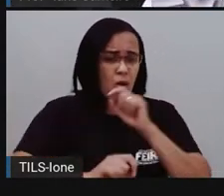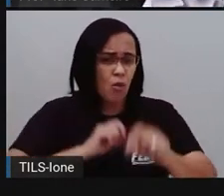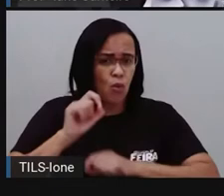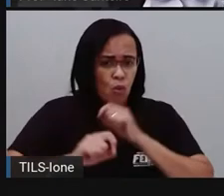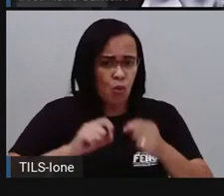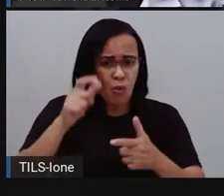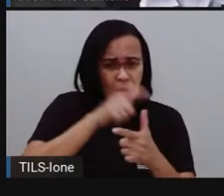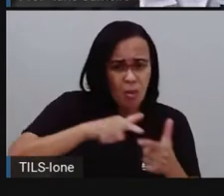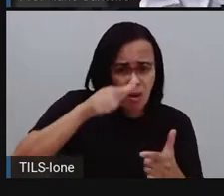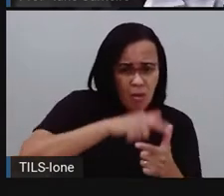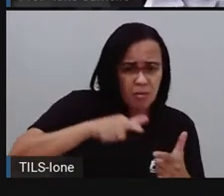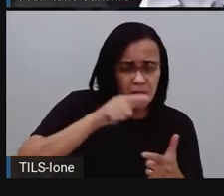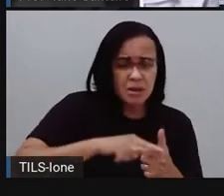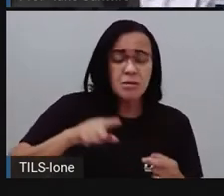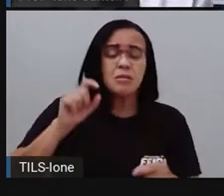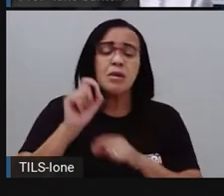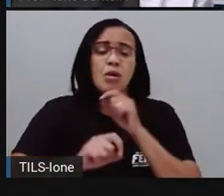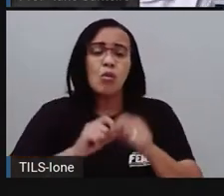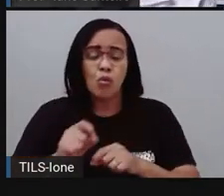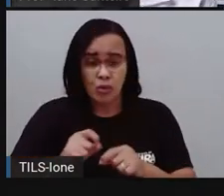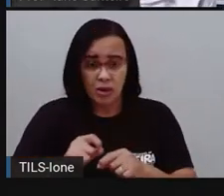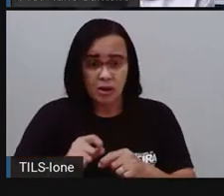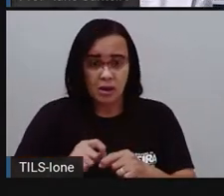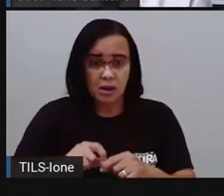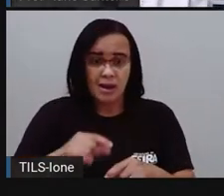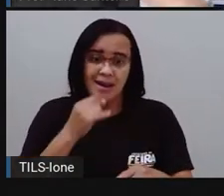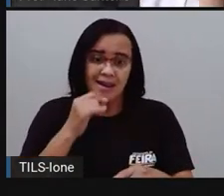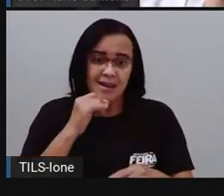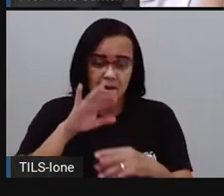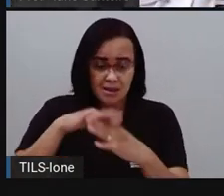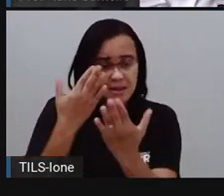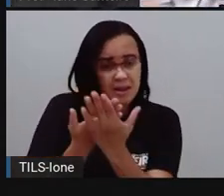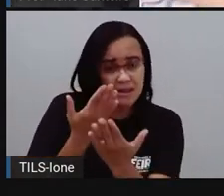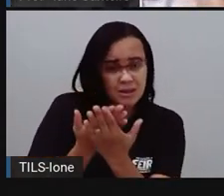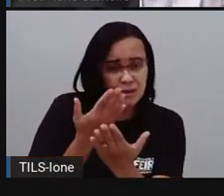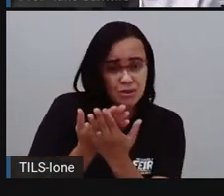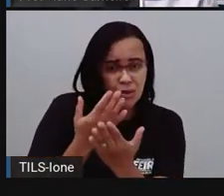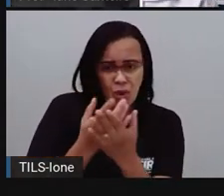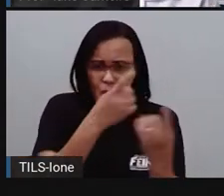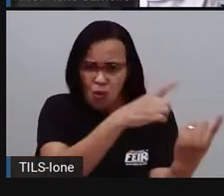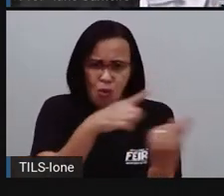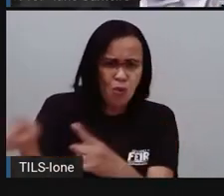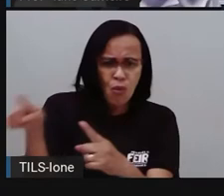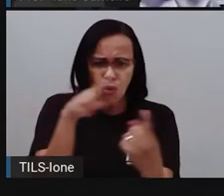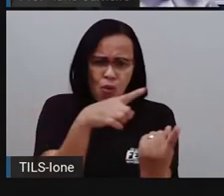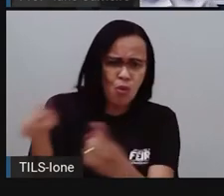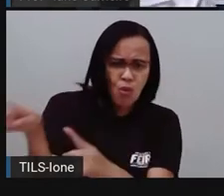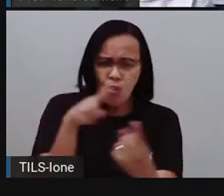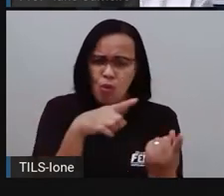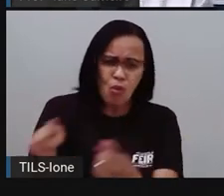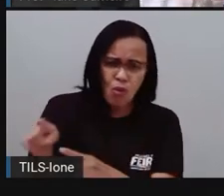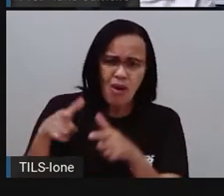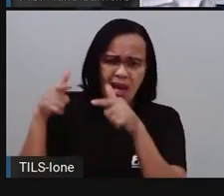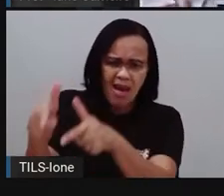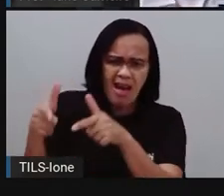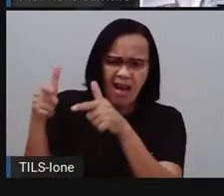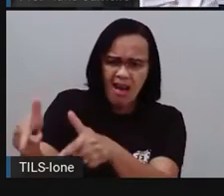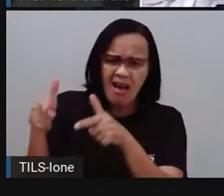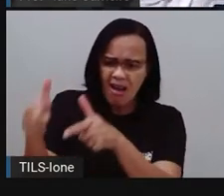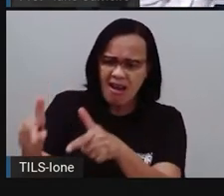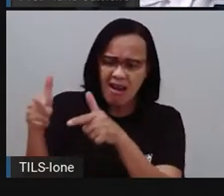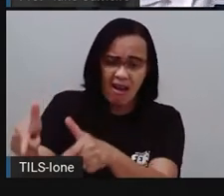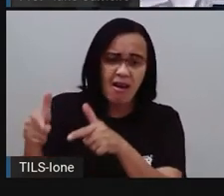ficam perseguindo algum colega na escola, né? Porque aquele colega não conseguiu fazer algo, né? No tempo